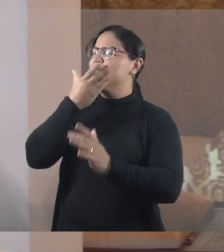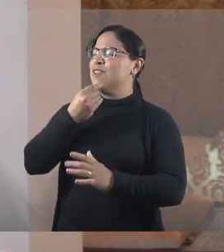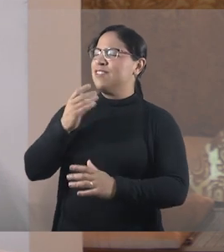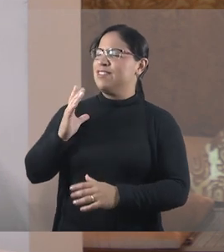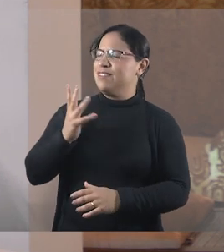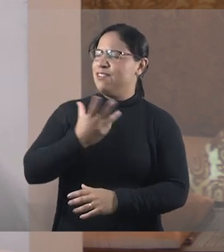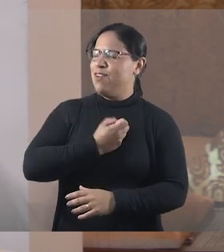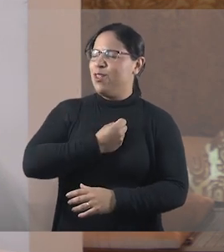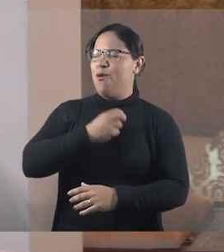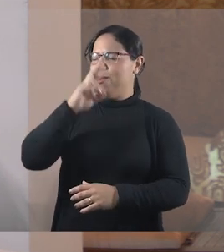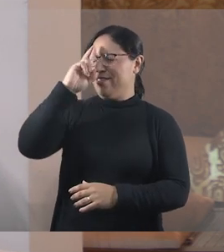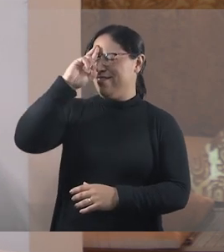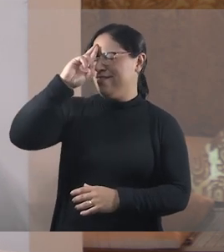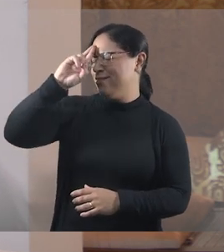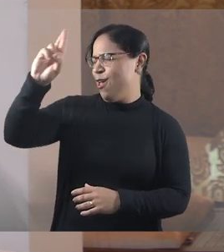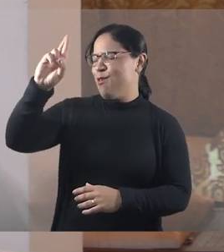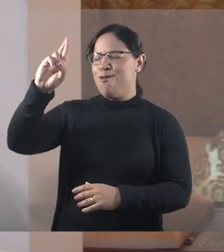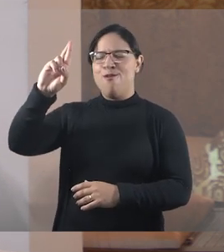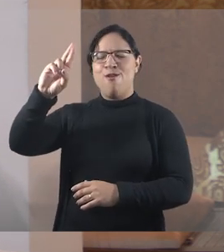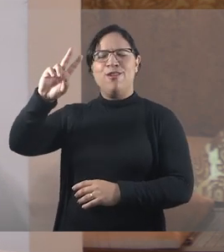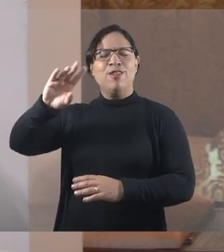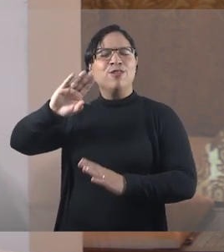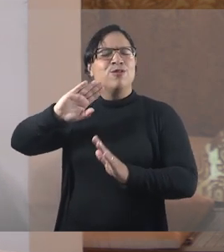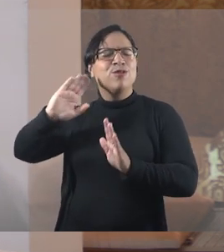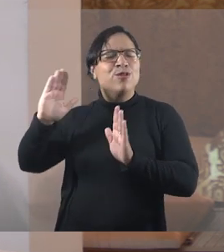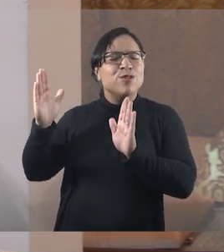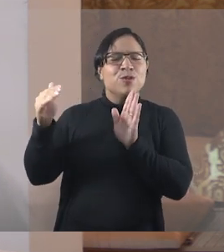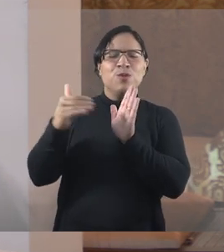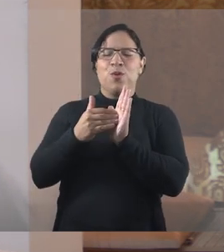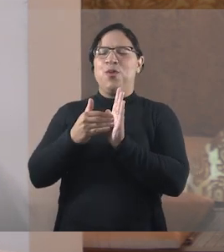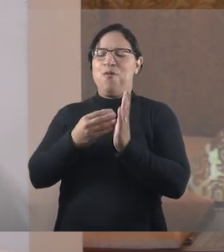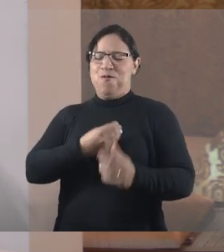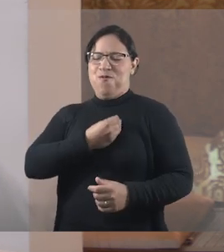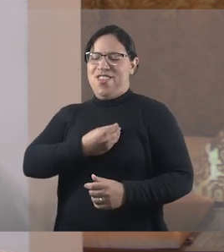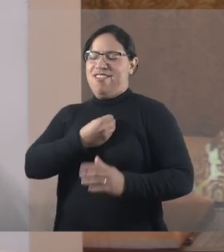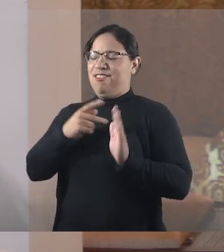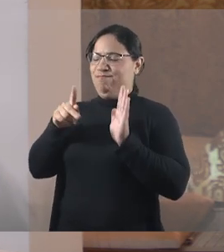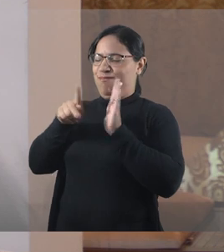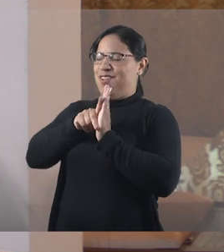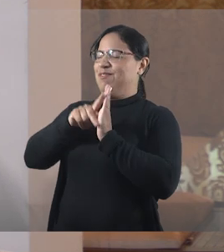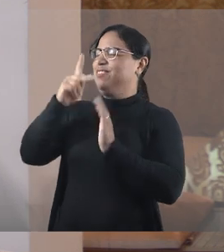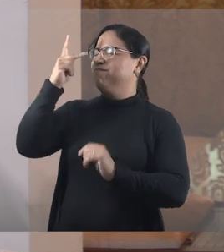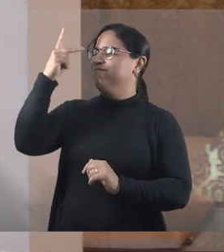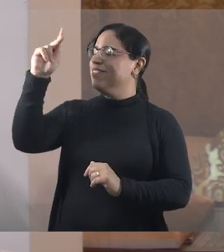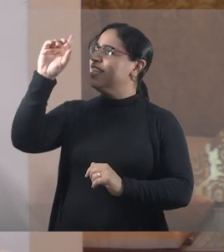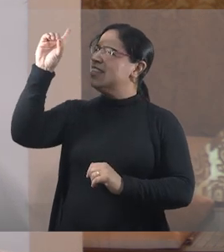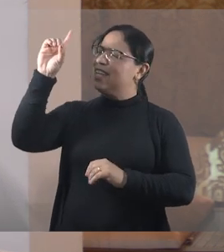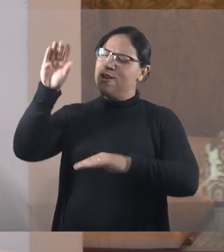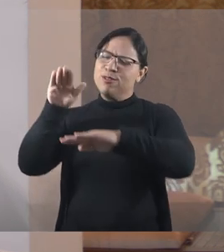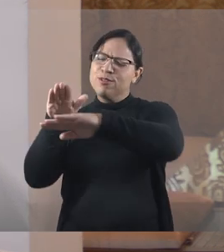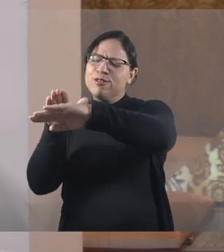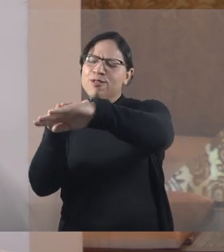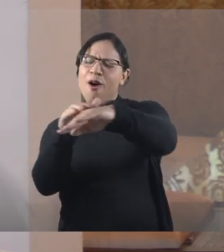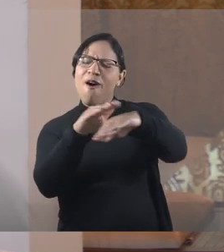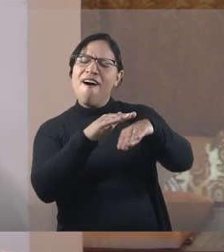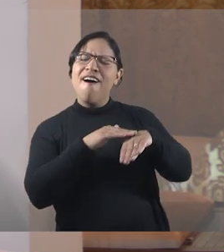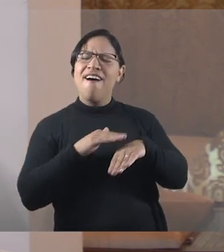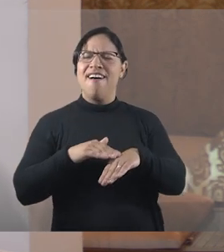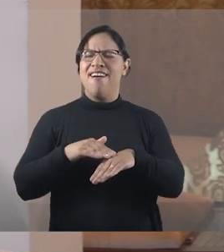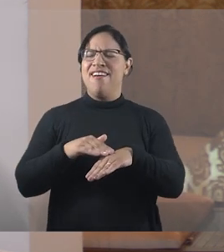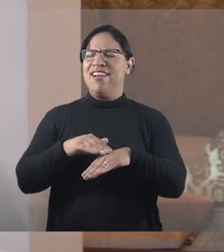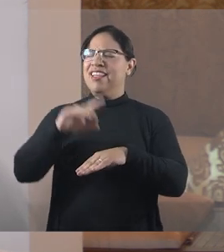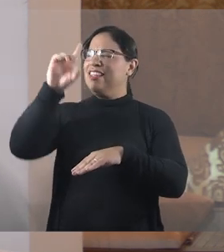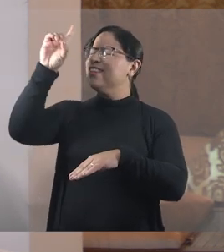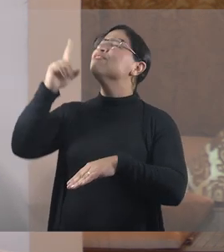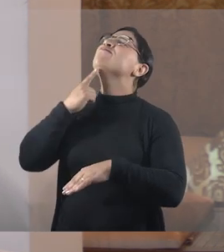que é o dono das nossas vidas e da nossa história, que o Senhor possa tocar cada coração e que a vontade do Senhor Deus seja revelada a